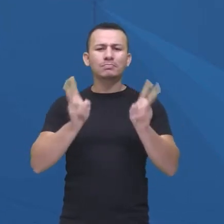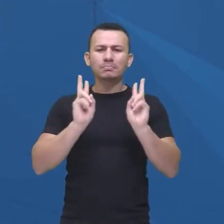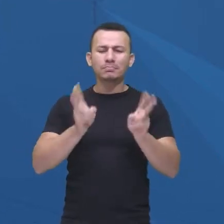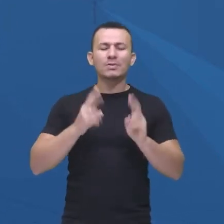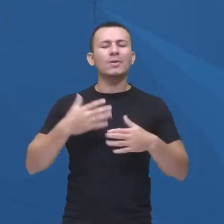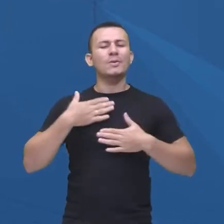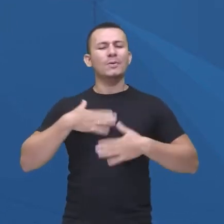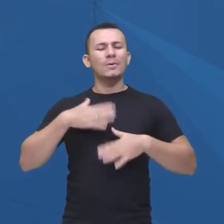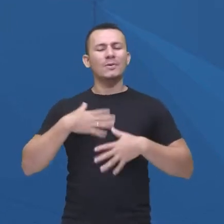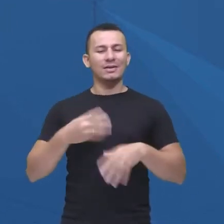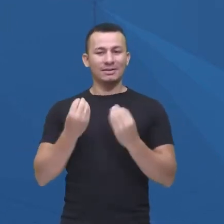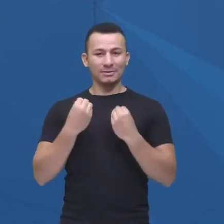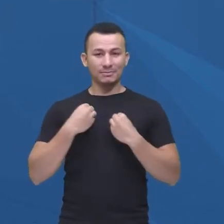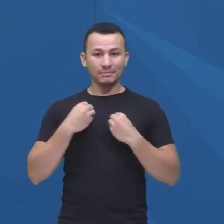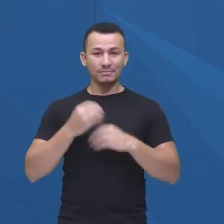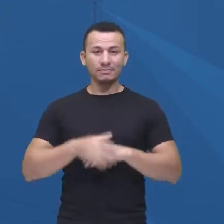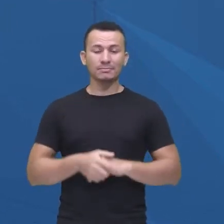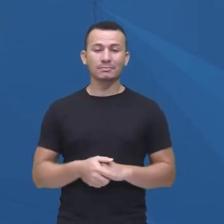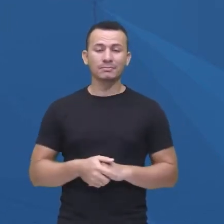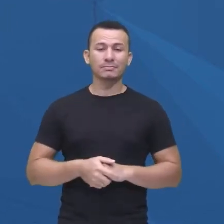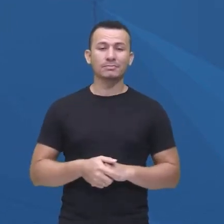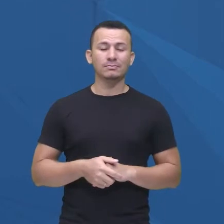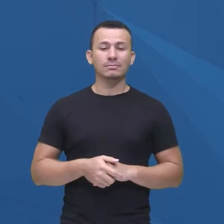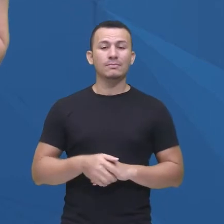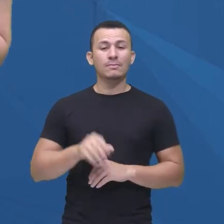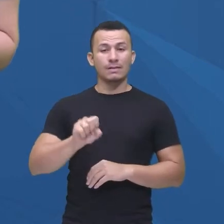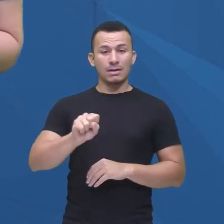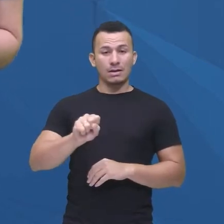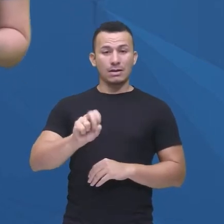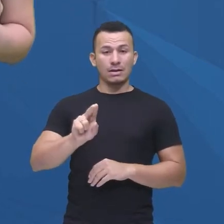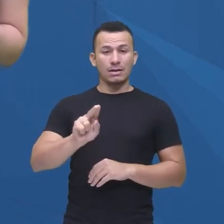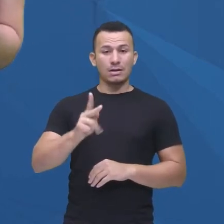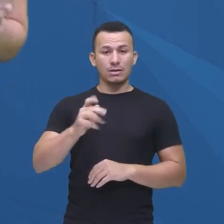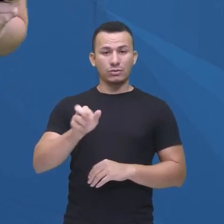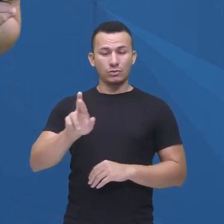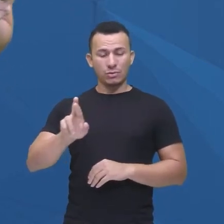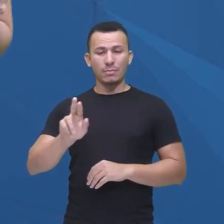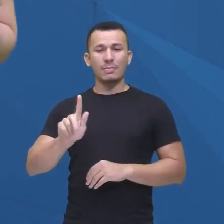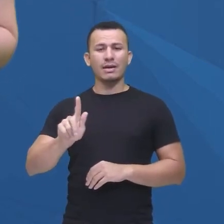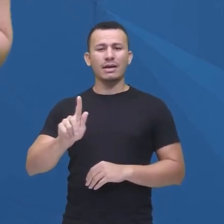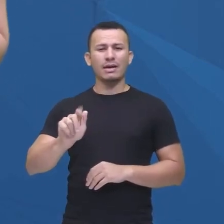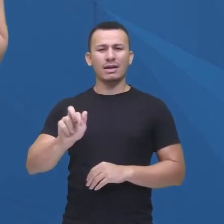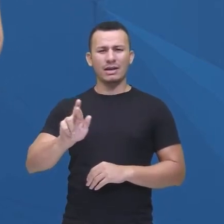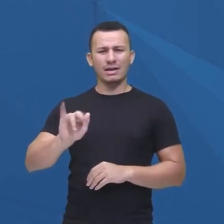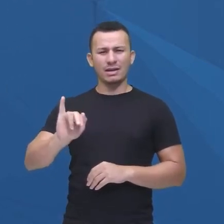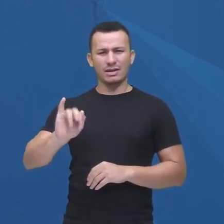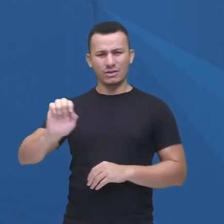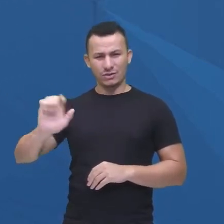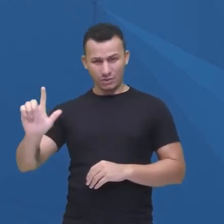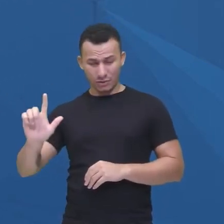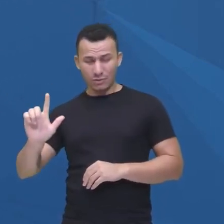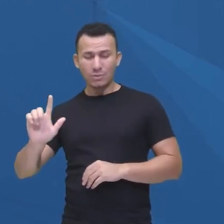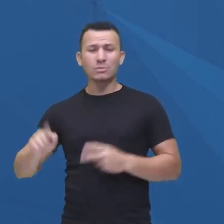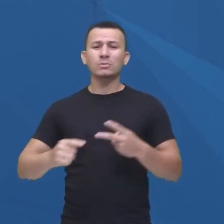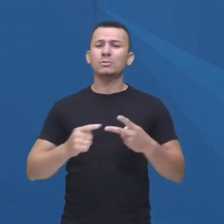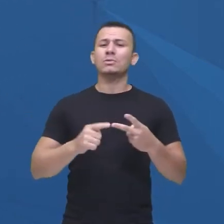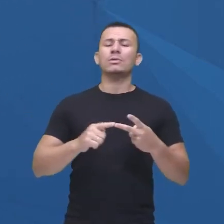relaxar, tá bom? Olha só, Supergirl, estão afirmando aqui, Garota de Fora, olha só.